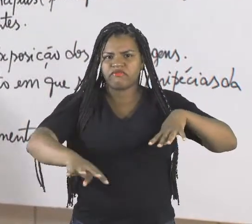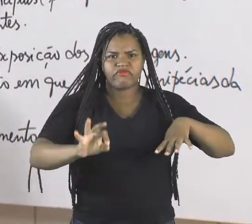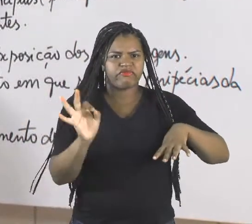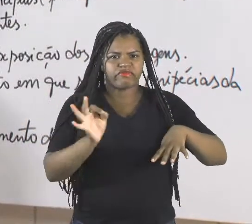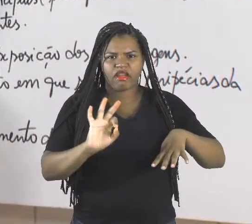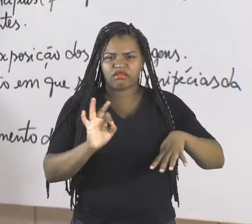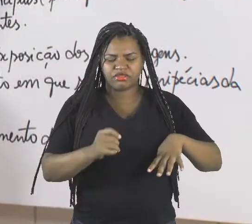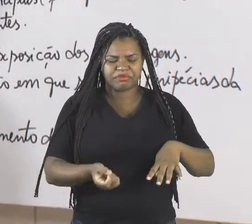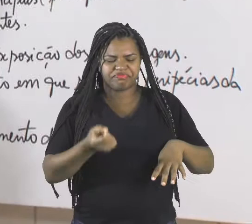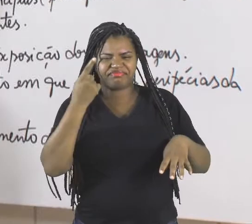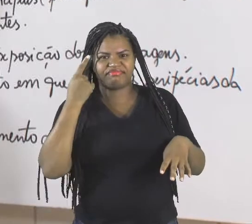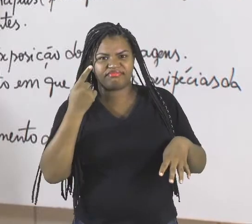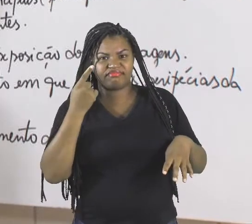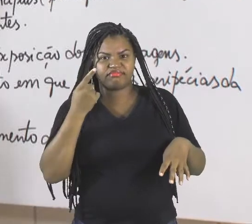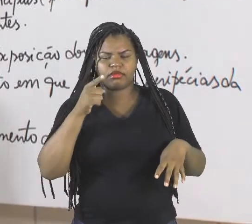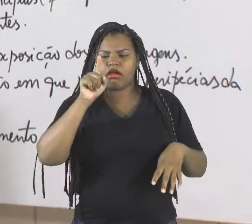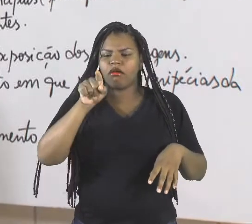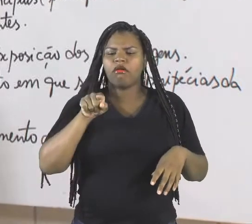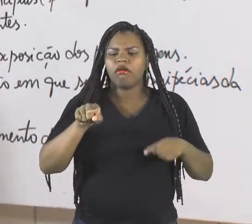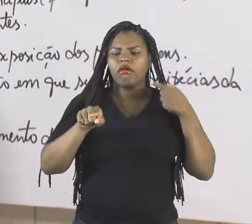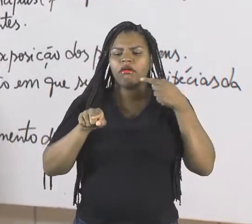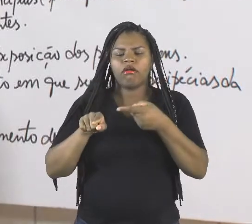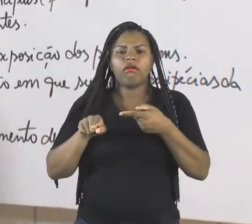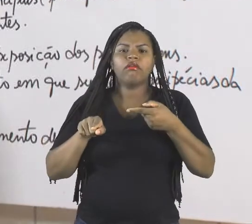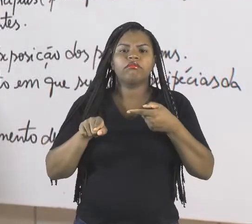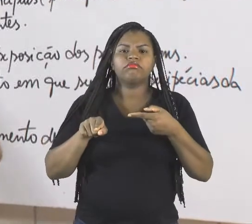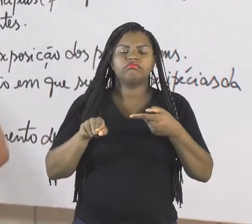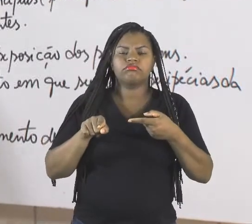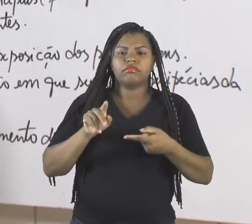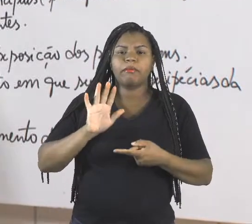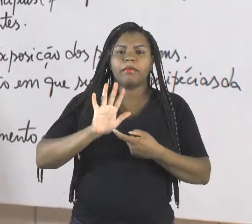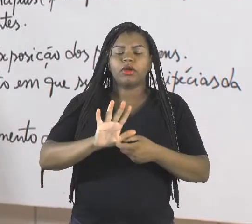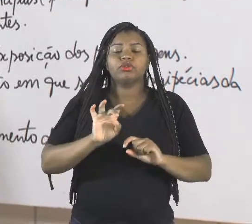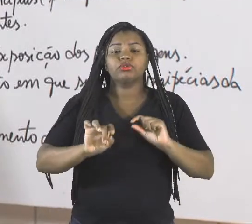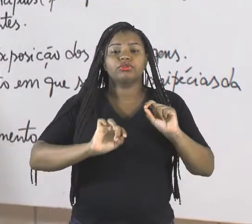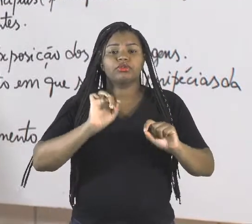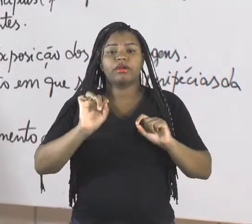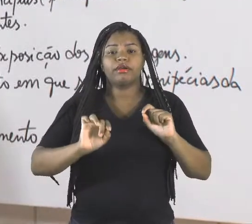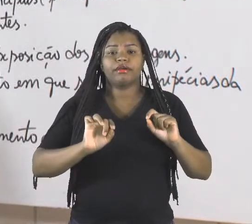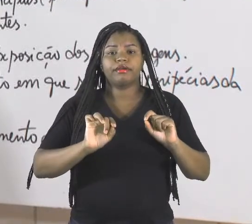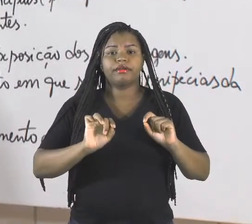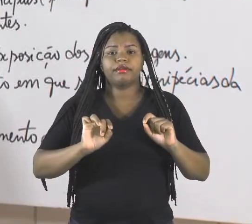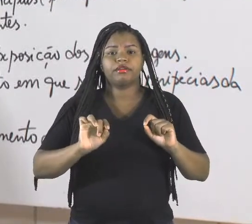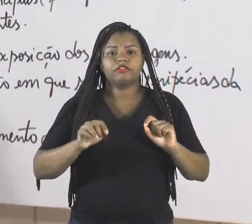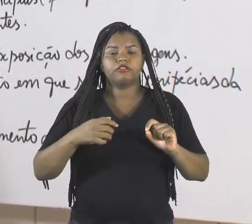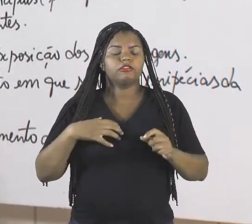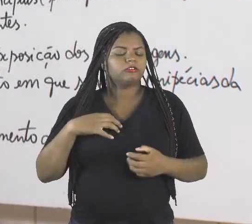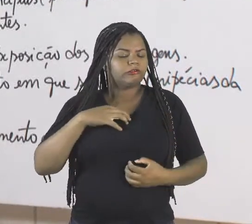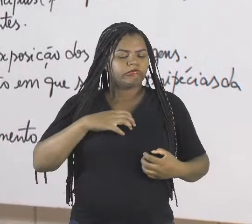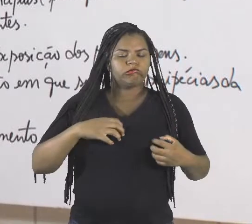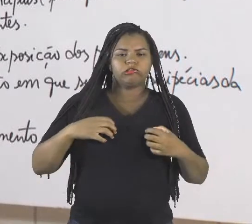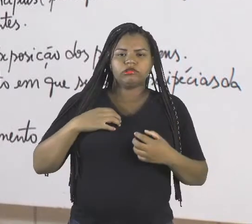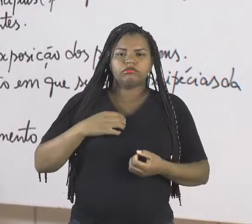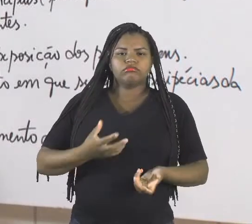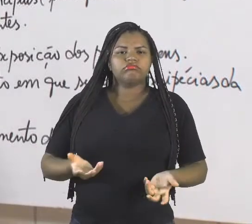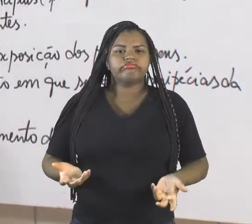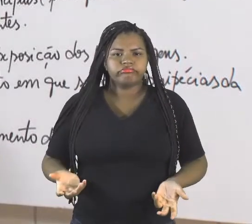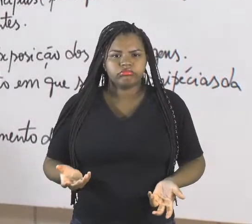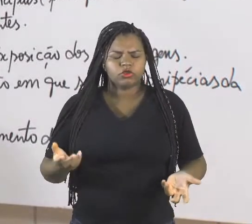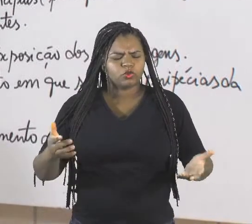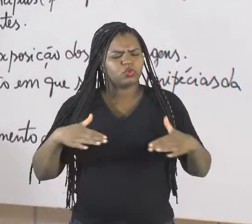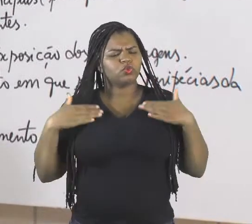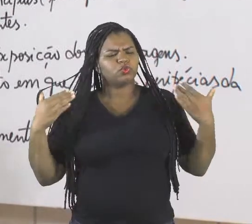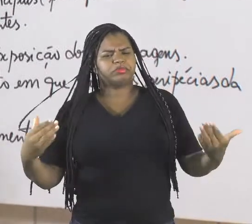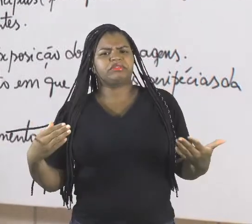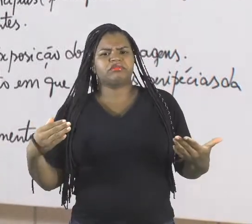O que esse sinal de exclamação está indicando? Está indicando o quê? Uma indignação, uma surpresa